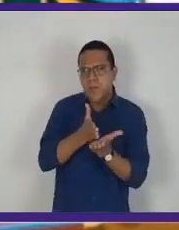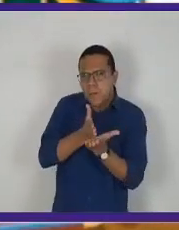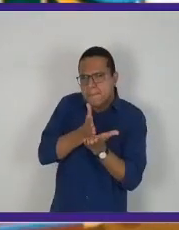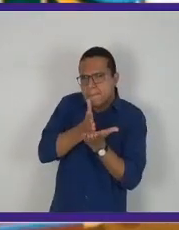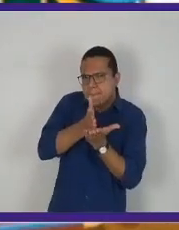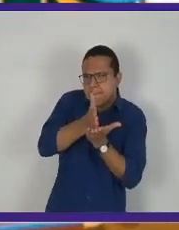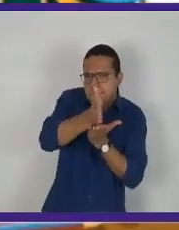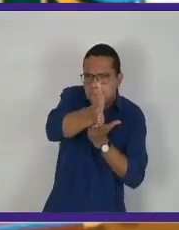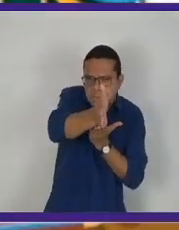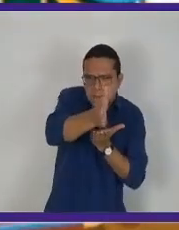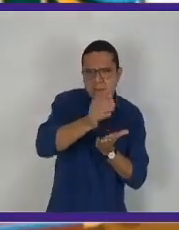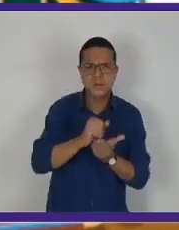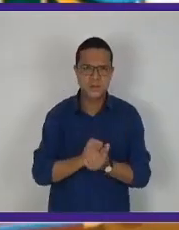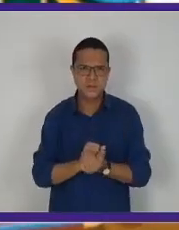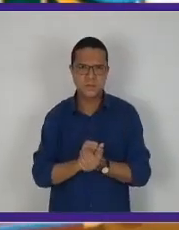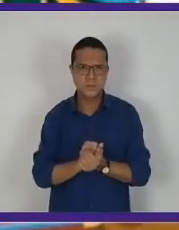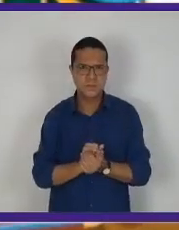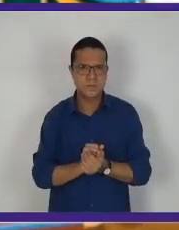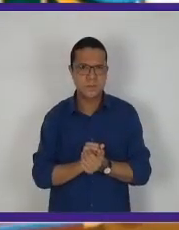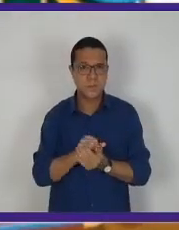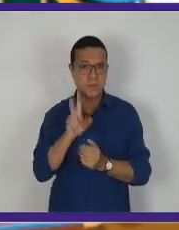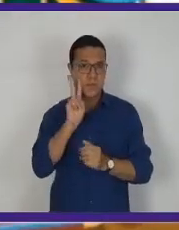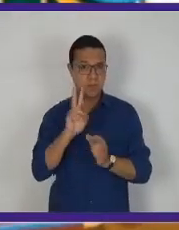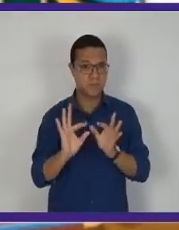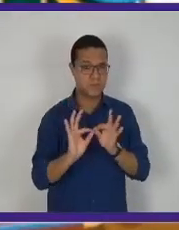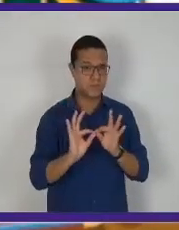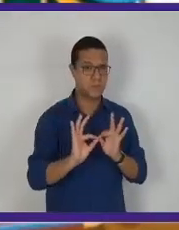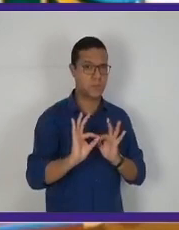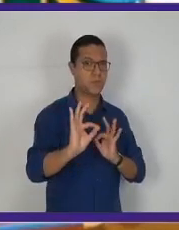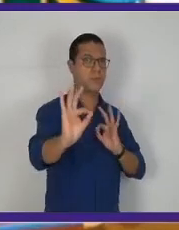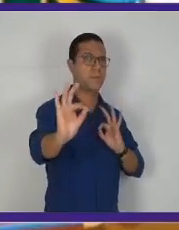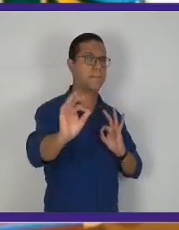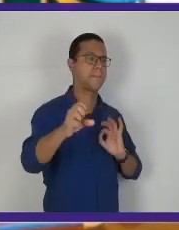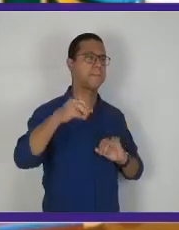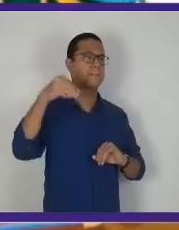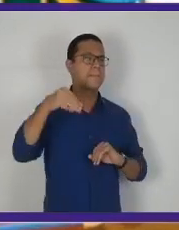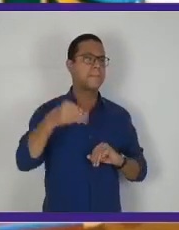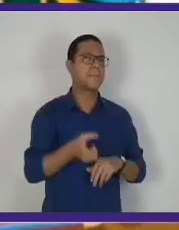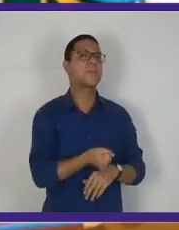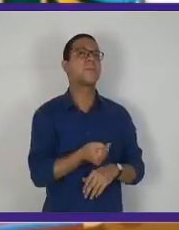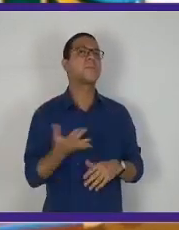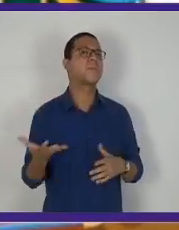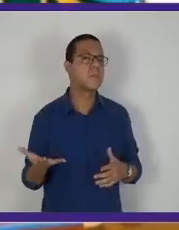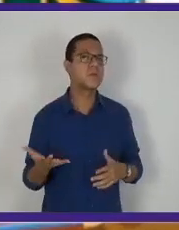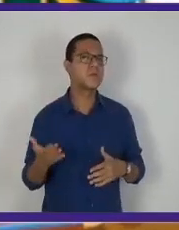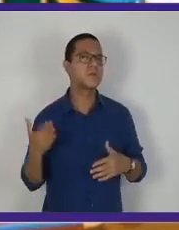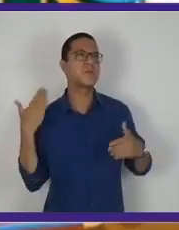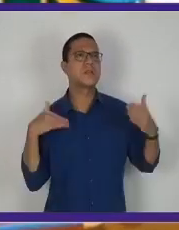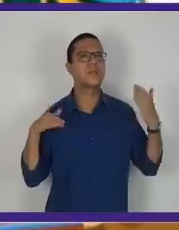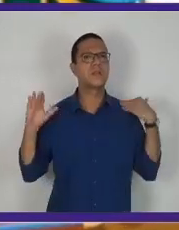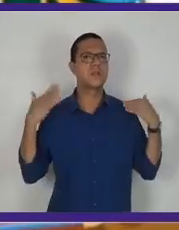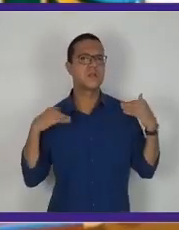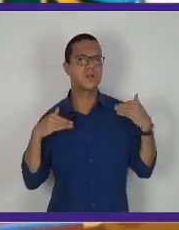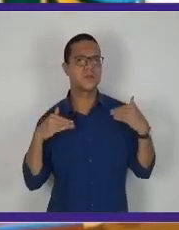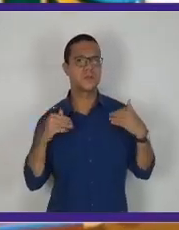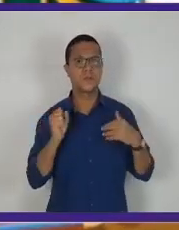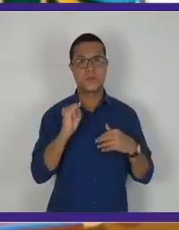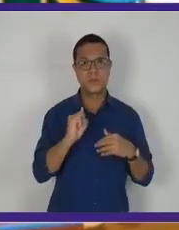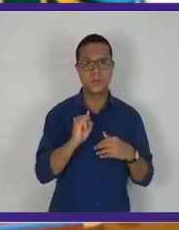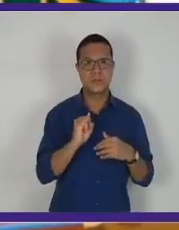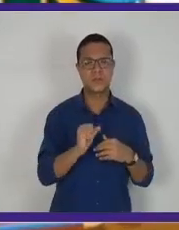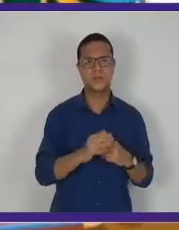reta, você vai dizer quantos metros você andou. Se você virar à esquerda,